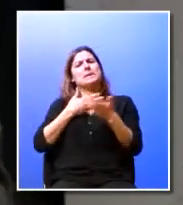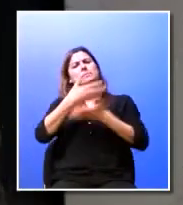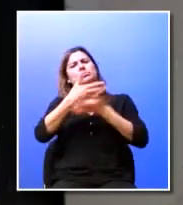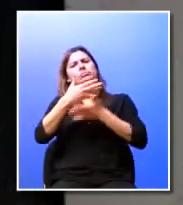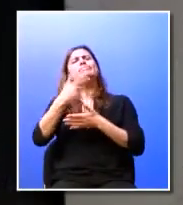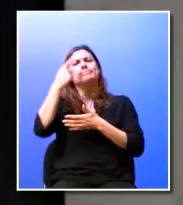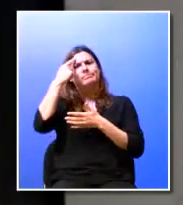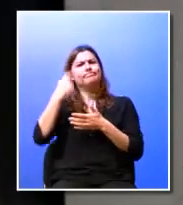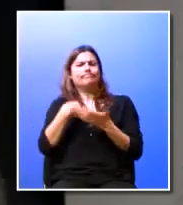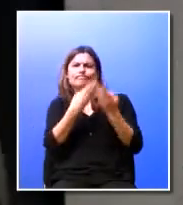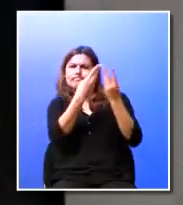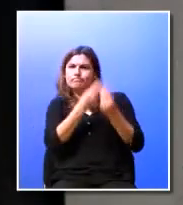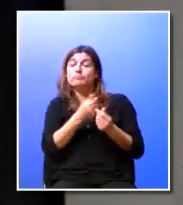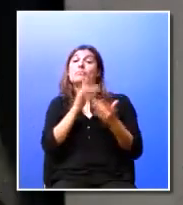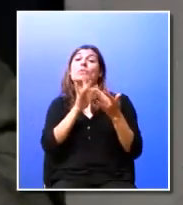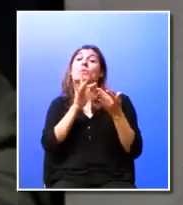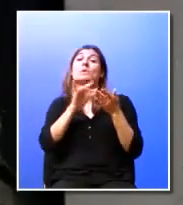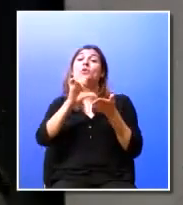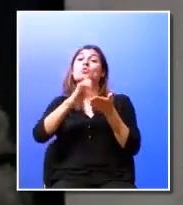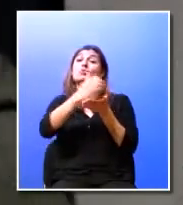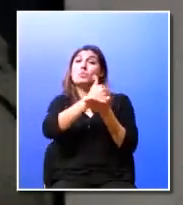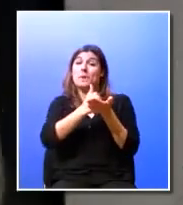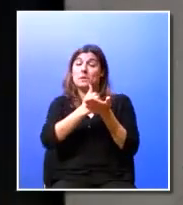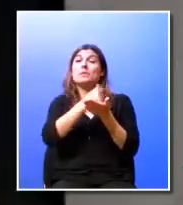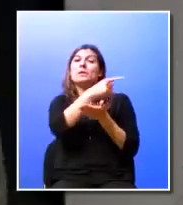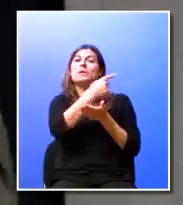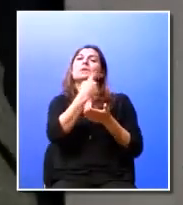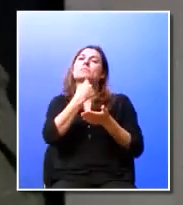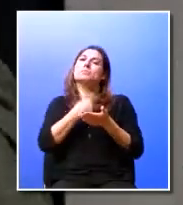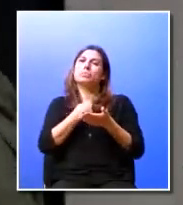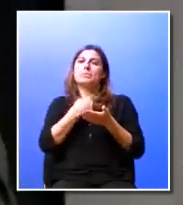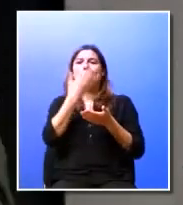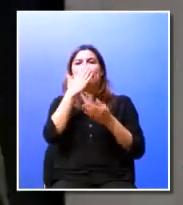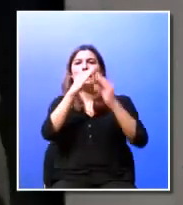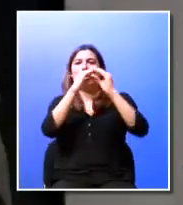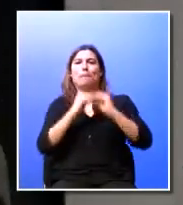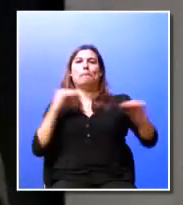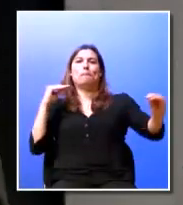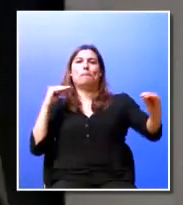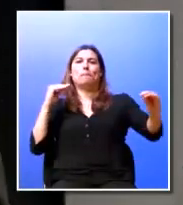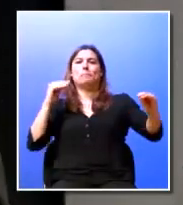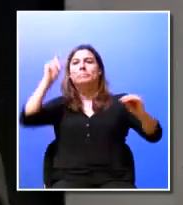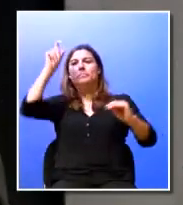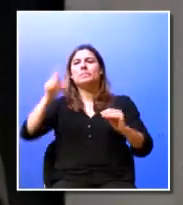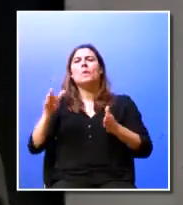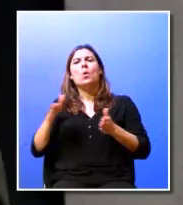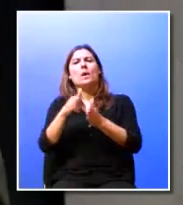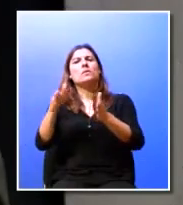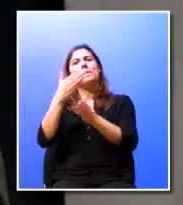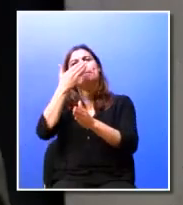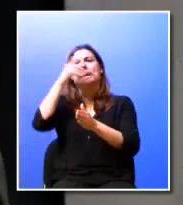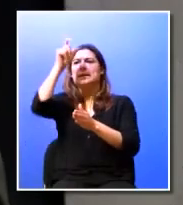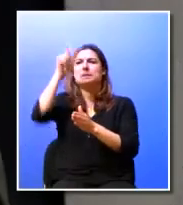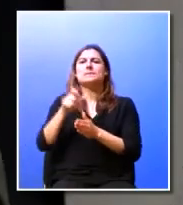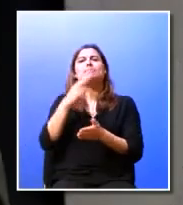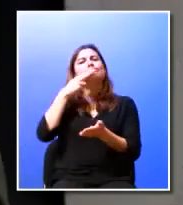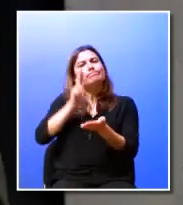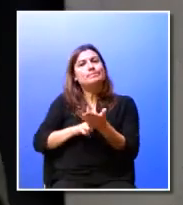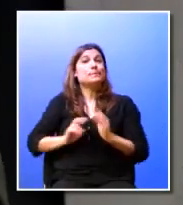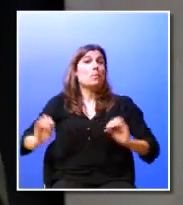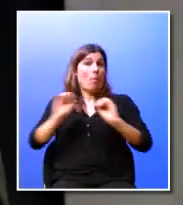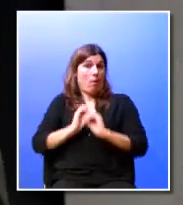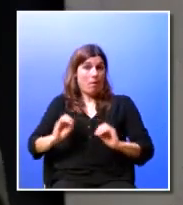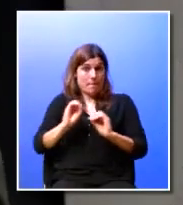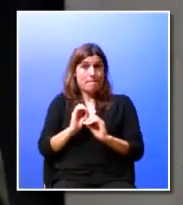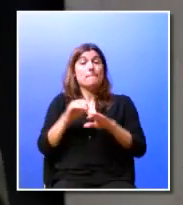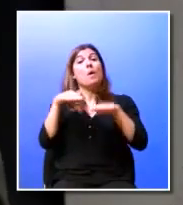um contato com os recursos humanos e depois dá a impressão que se cria ali um vazio a figura do orientador na empresa em bom rigor não existe ou a pessoa